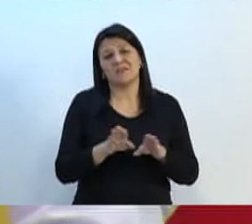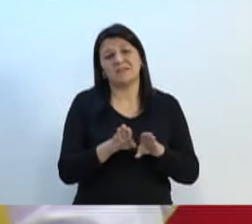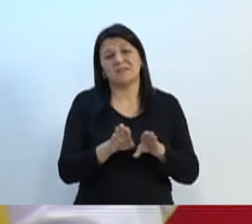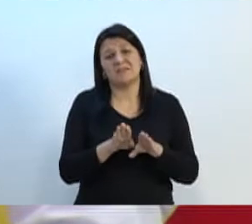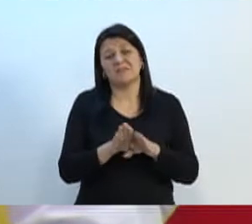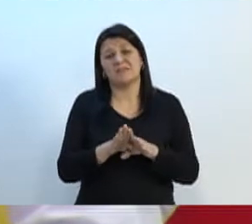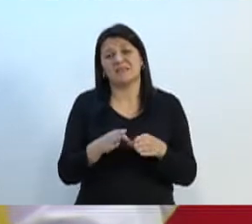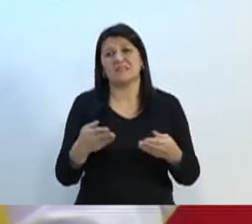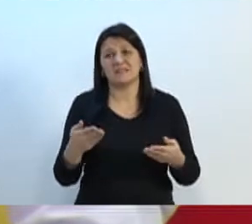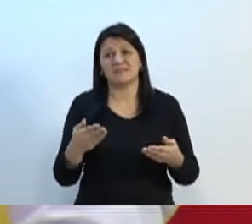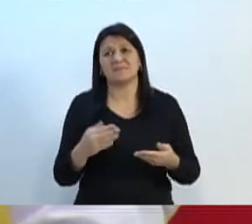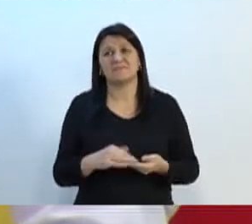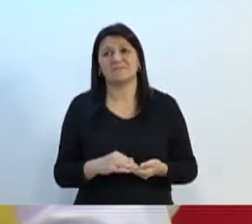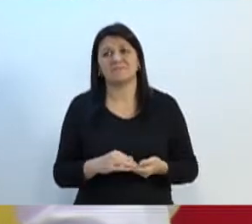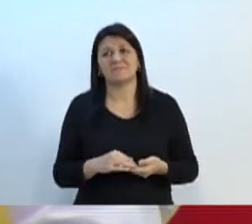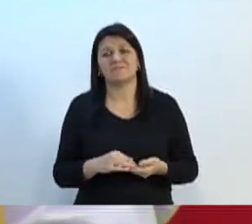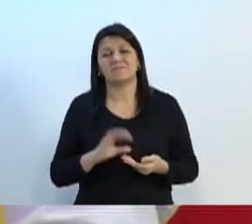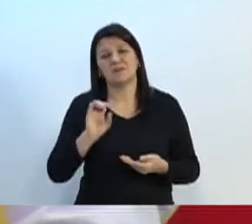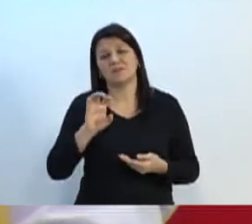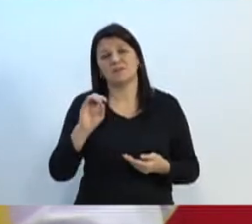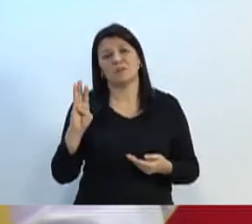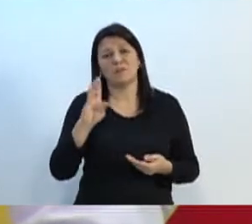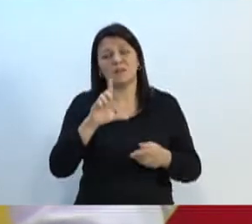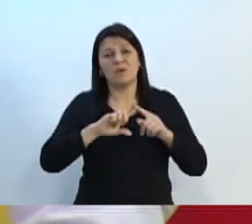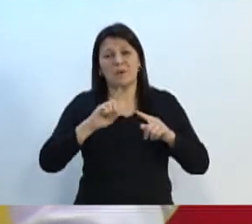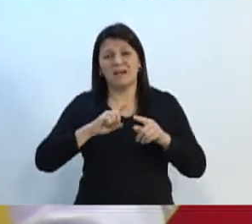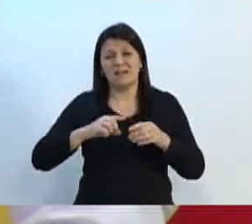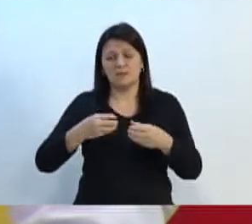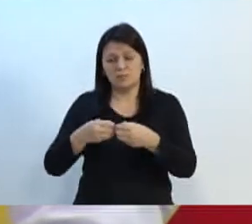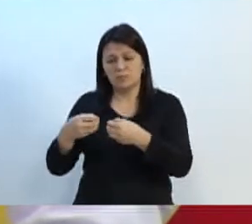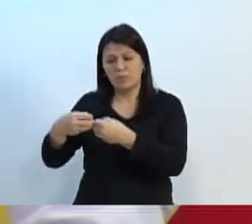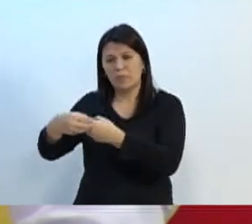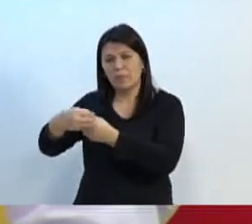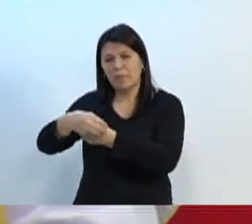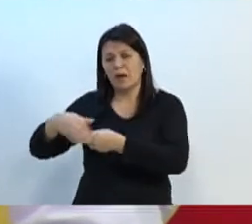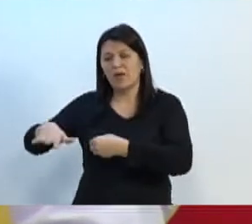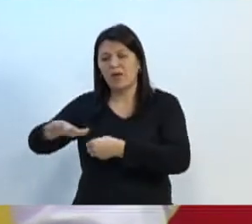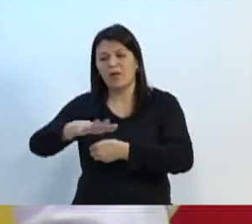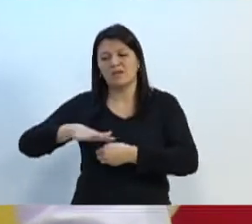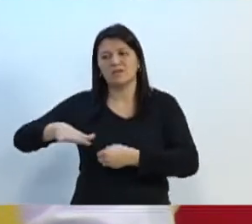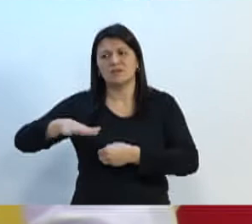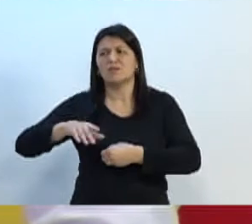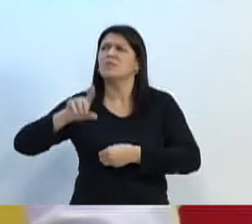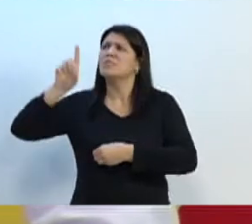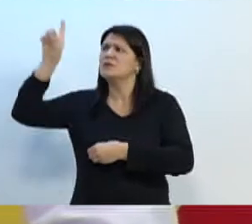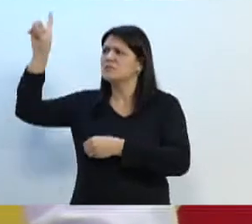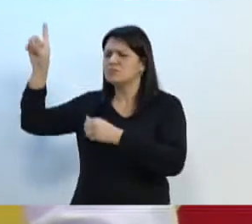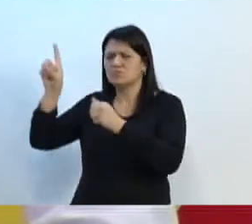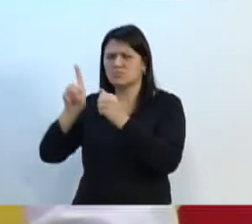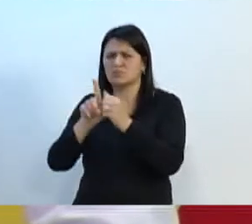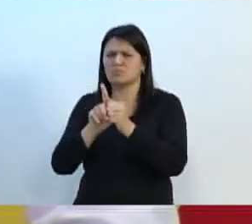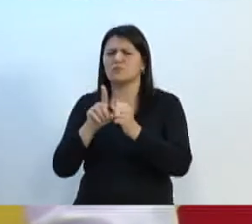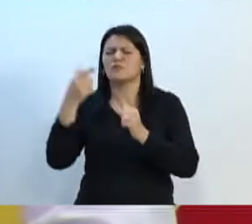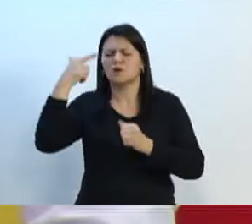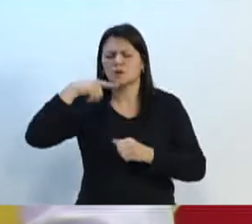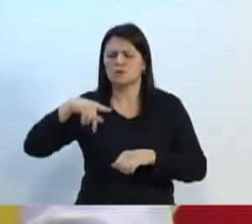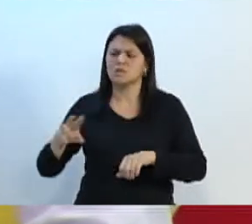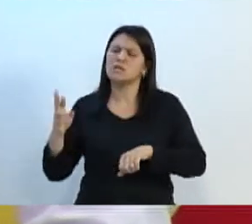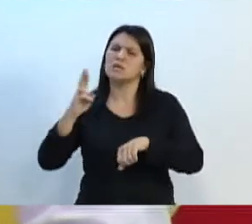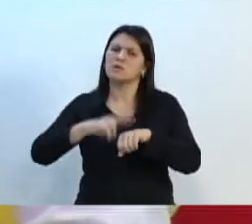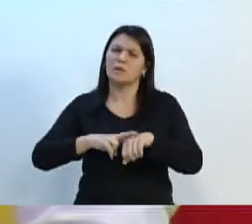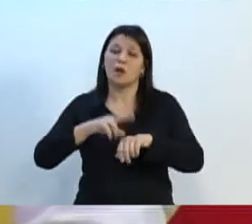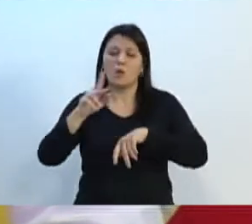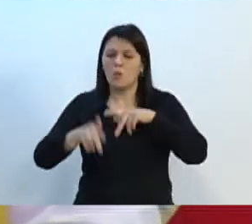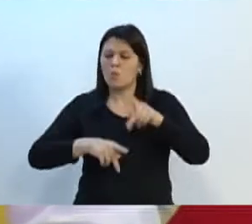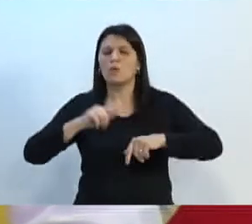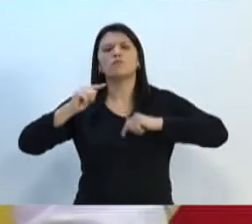teste, um teste, não só do Menal, mas toda a região. Mas Deus está com a gente e vamos nos recuperar, que esse nosso povo é um povo